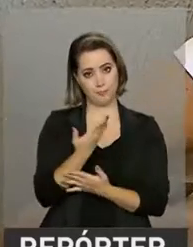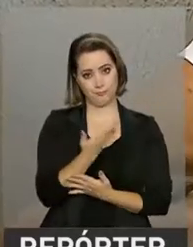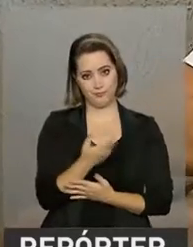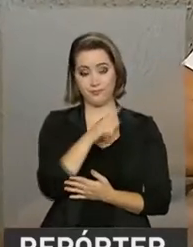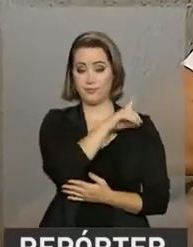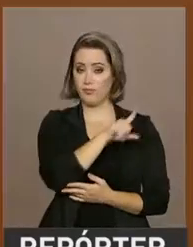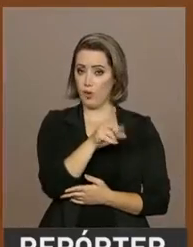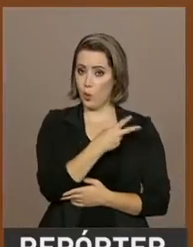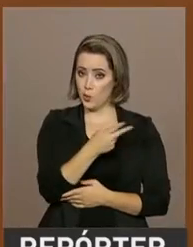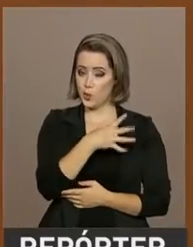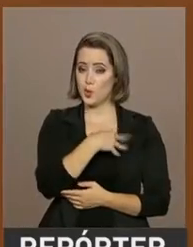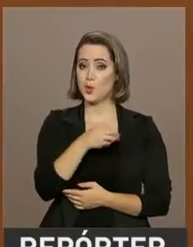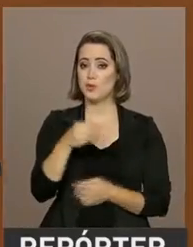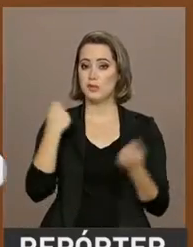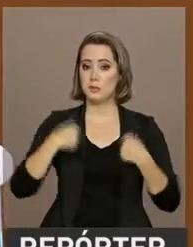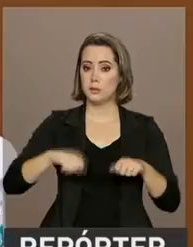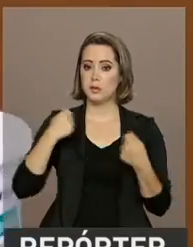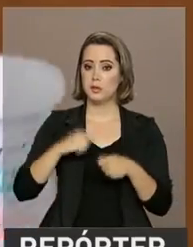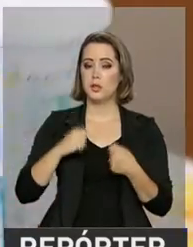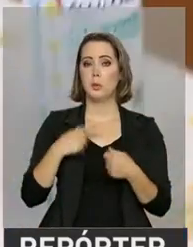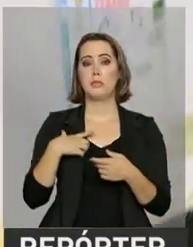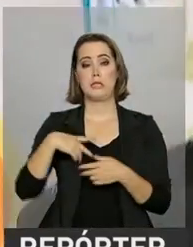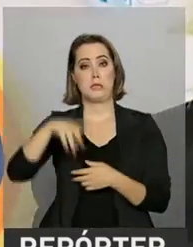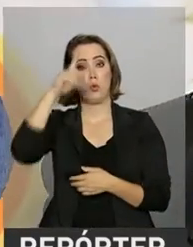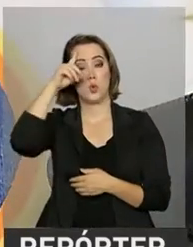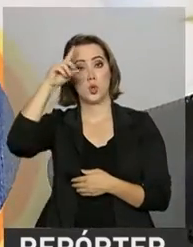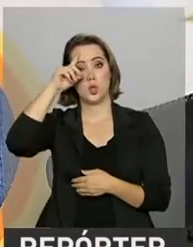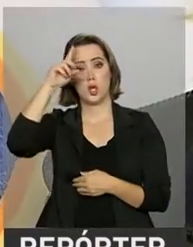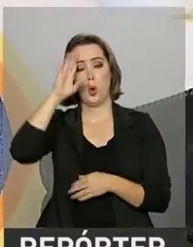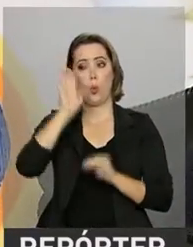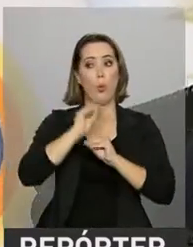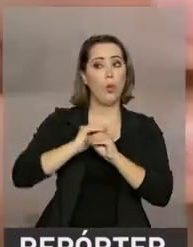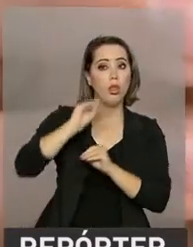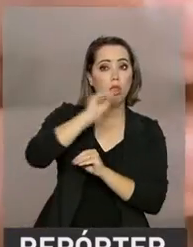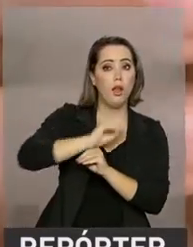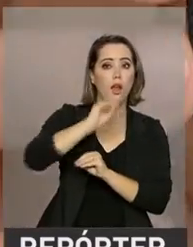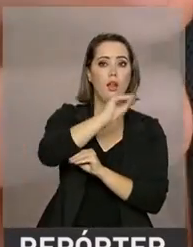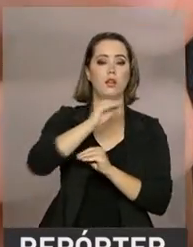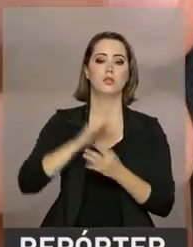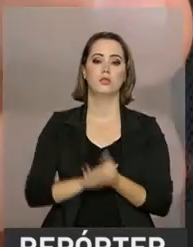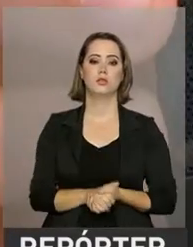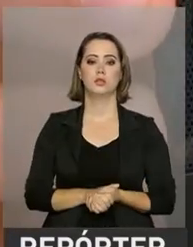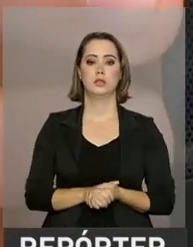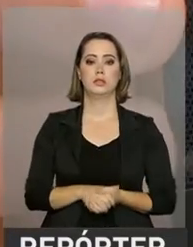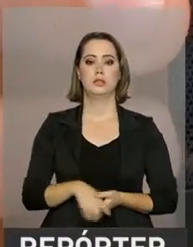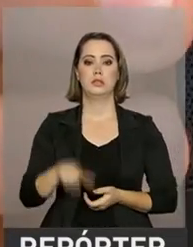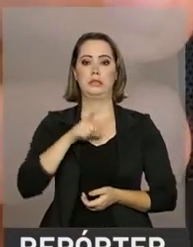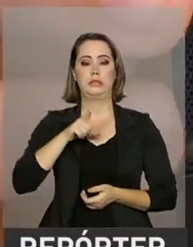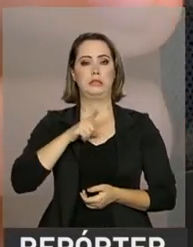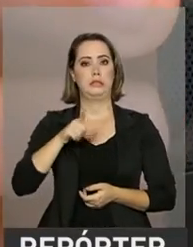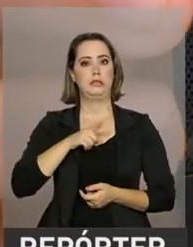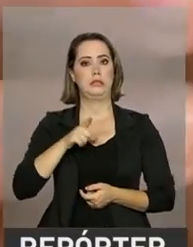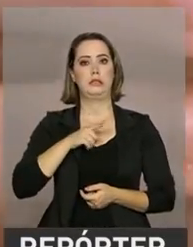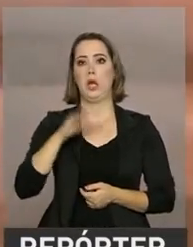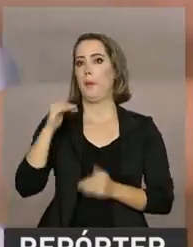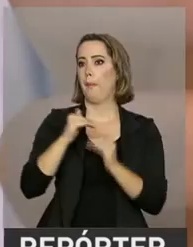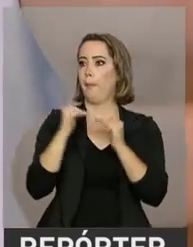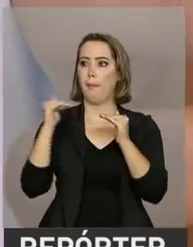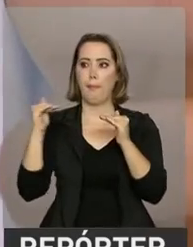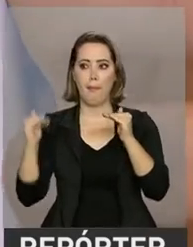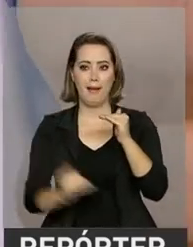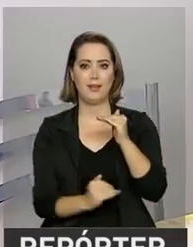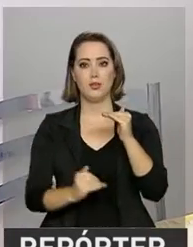filhos de Alex precisam seguir uma rotina de muitos cuidados. Agora ele está tendo aqui um quadro de hipoglicemia, está 52.